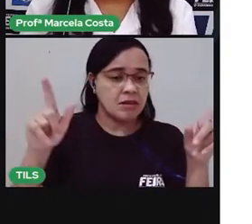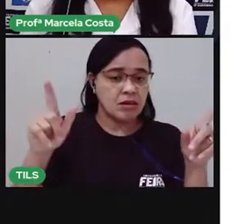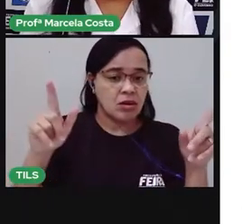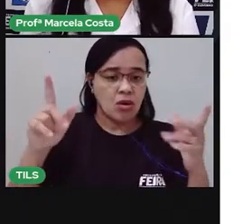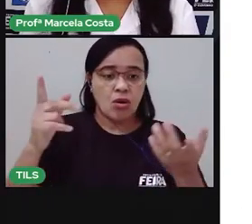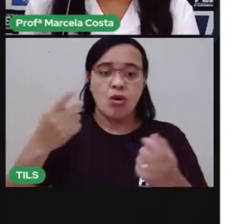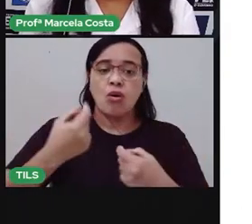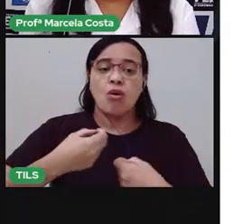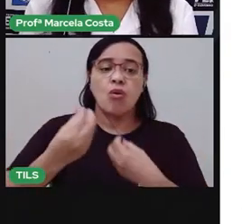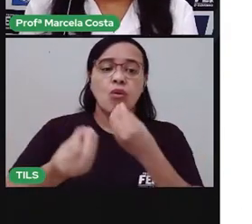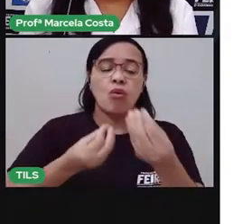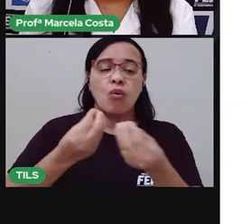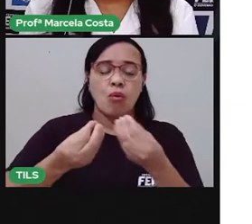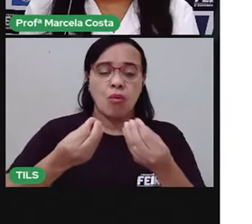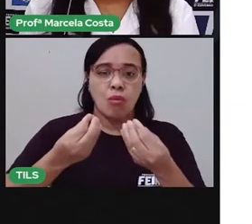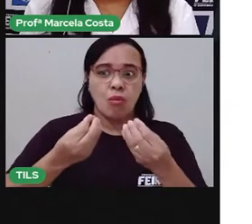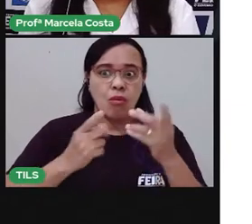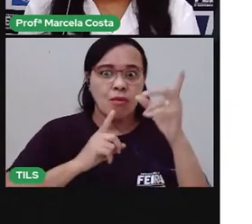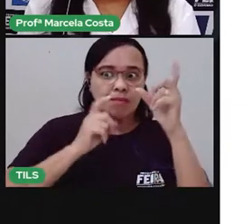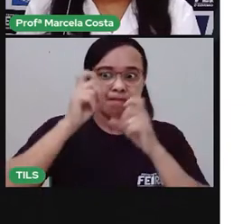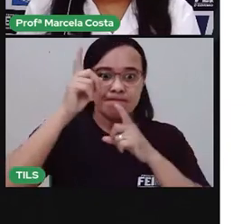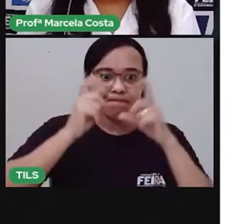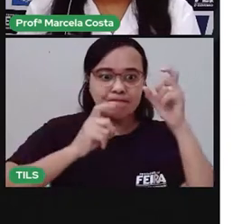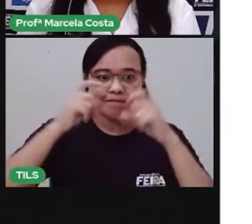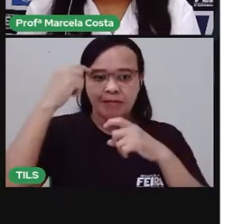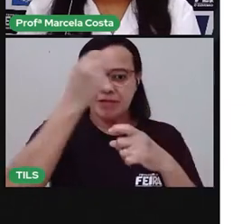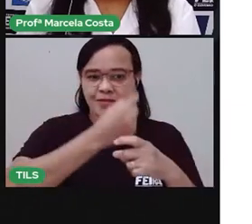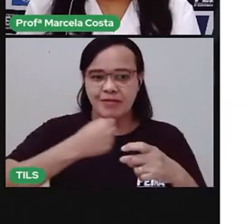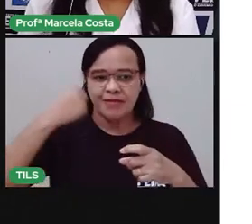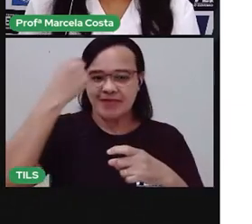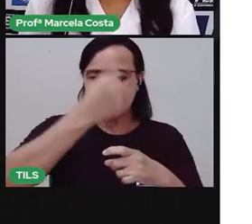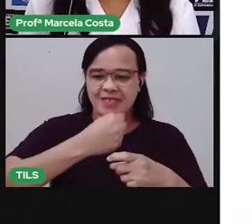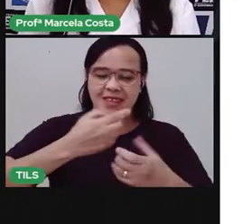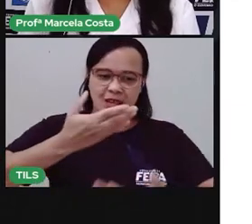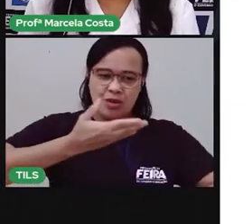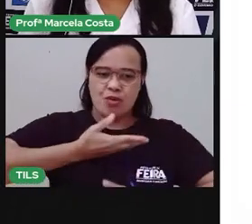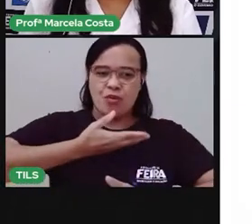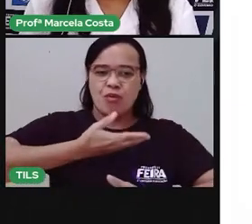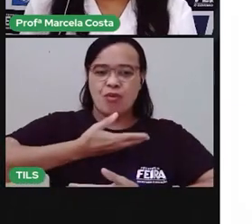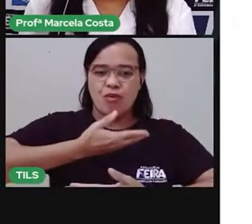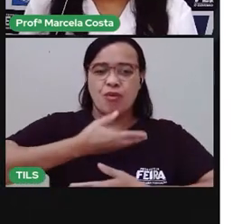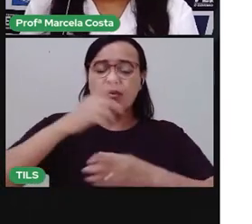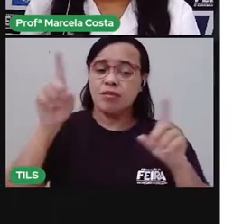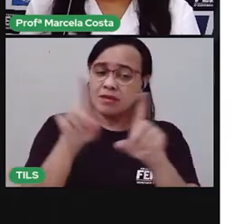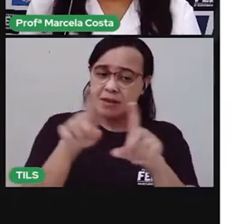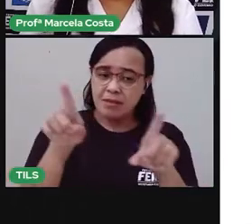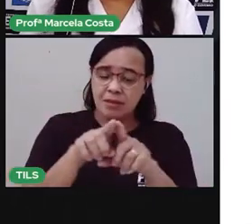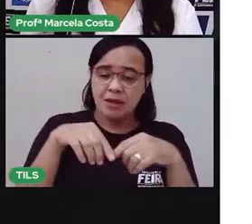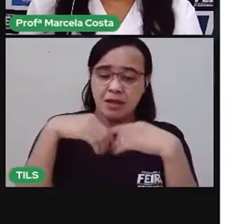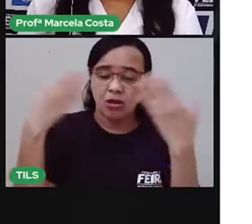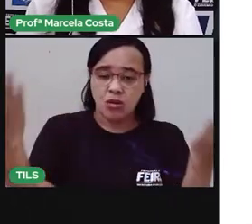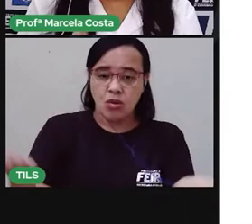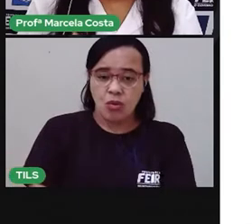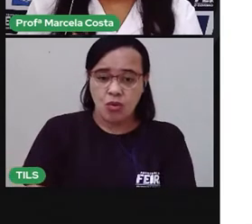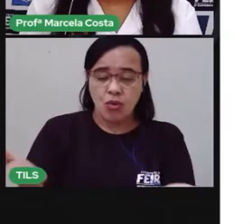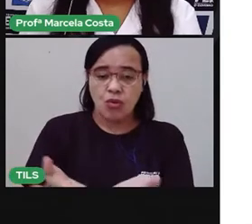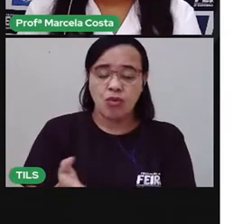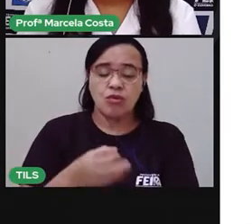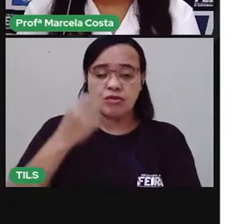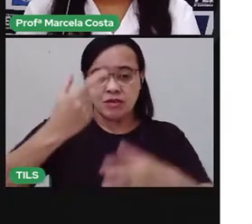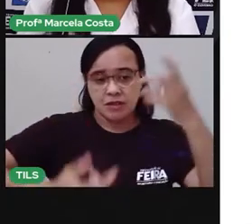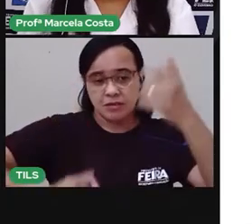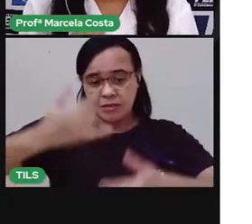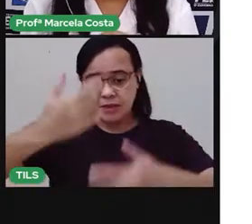corpo, a expressão facial para se comunicar. Nessa aula, a gente vai falar sobre como se